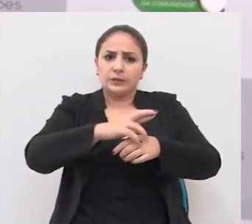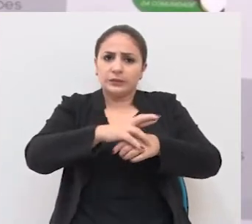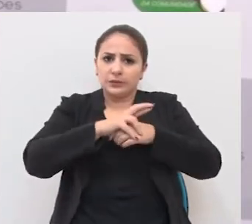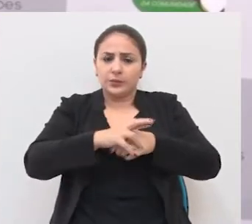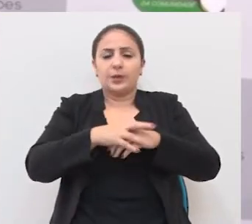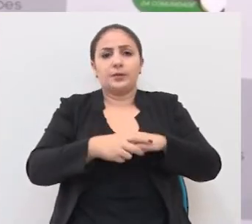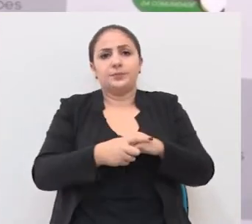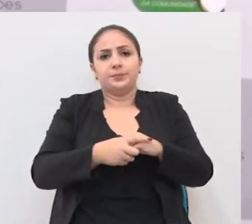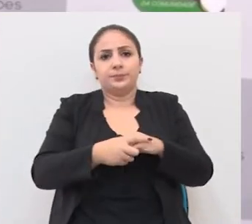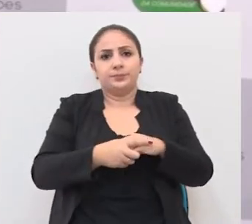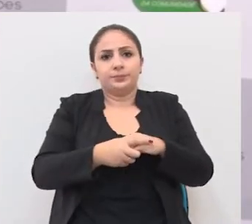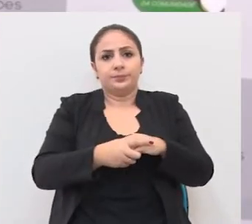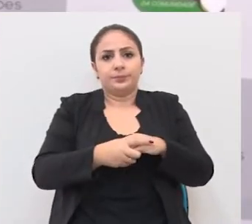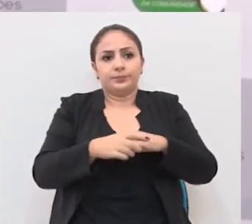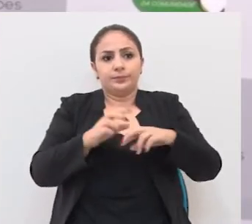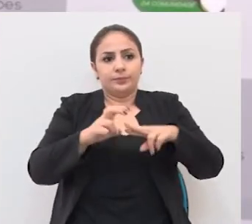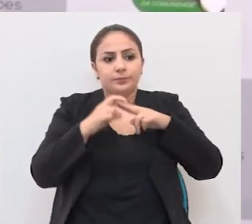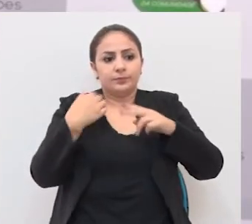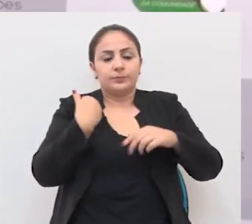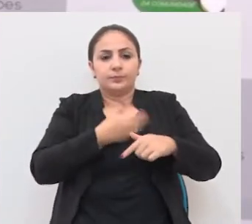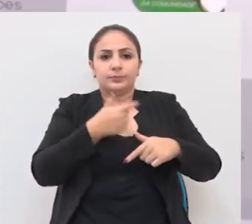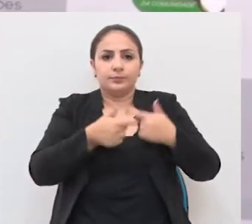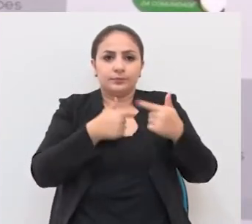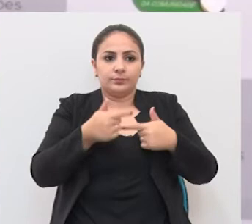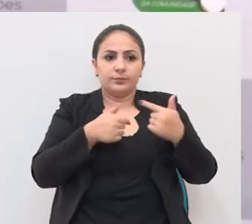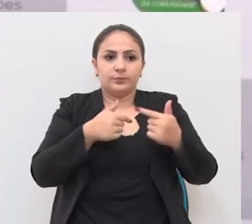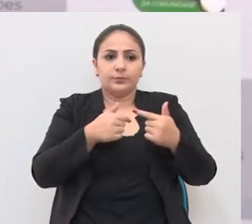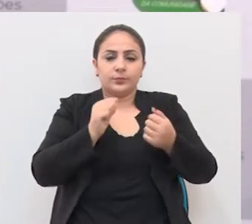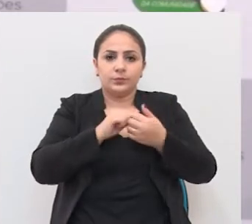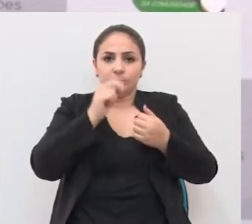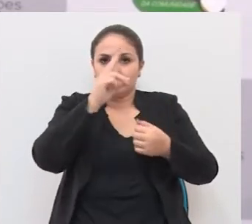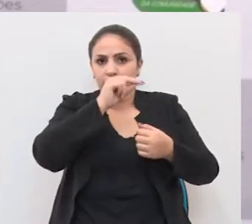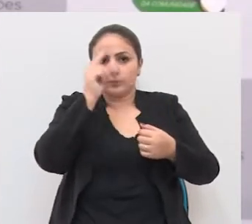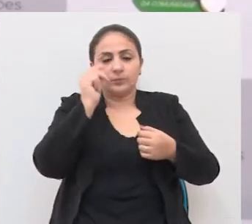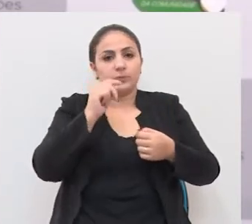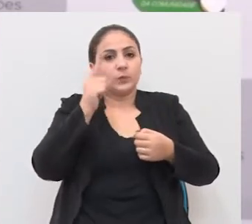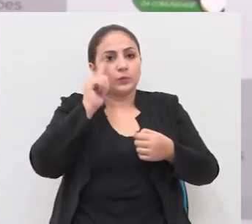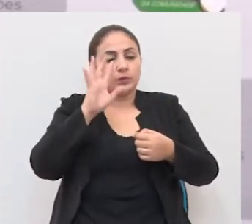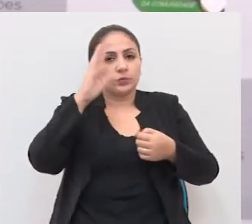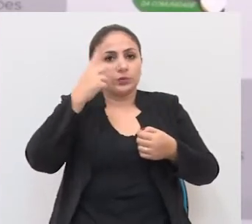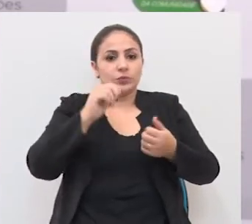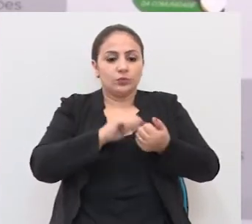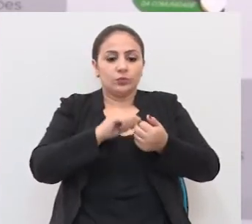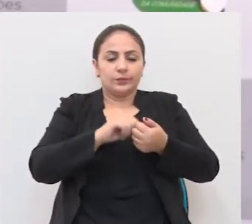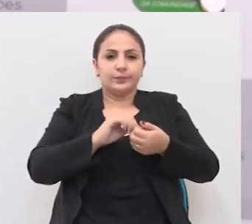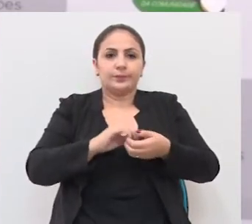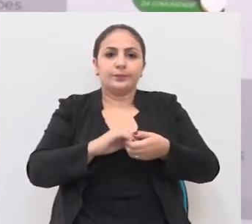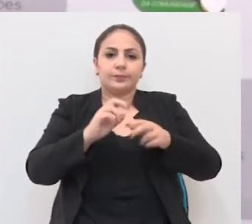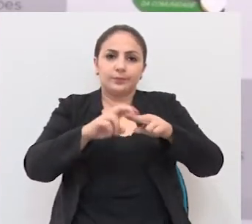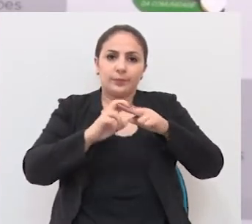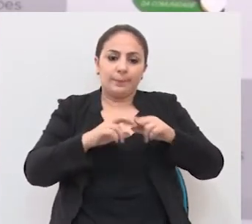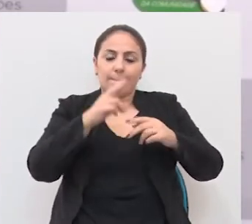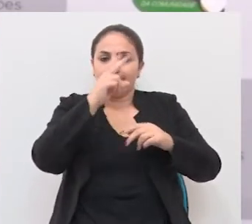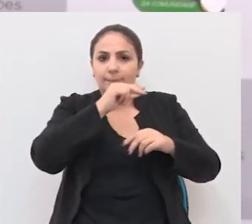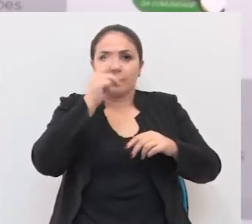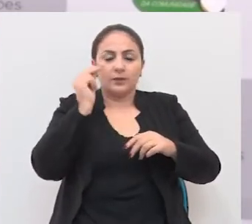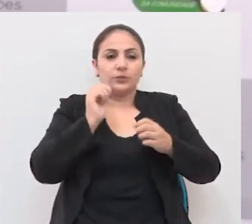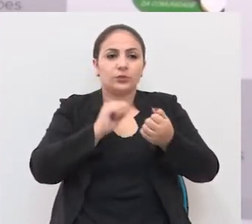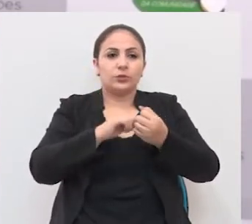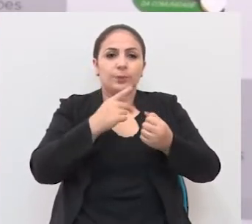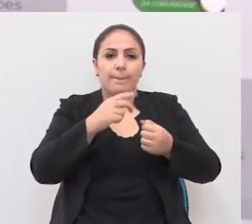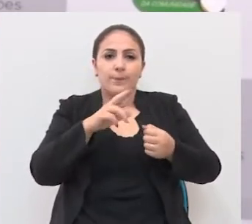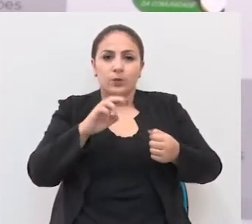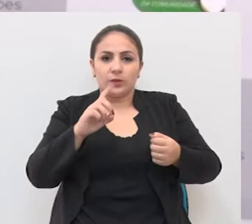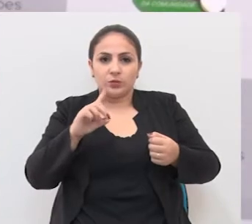segurança. Então, nós estamos trabalhando junto com o Executivo para buscar solução para isso. E a Prefeitura, através da